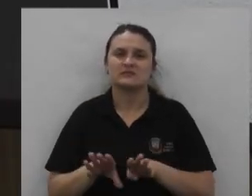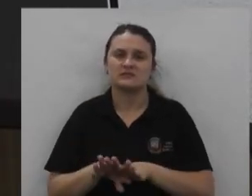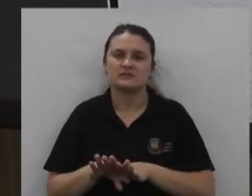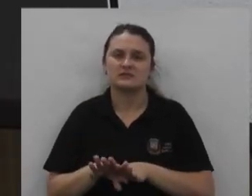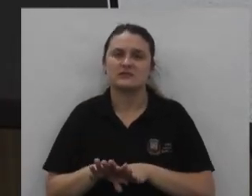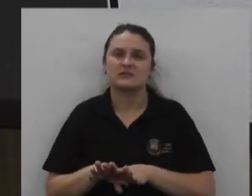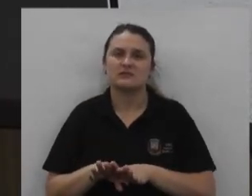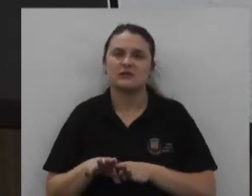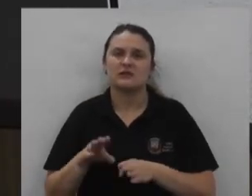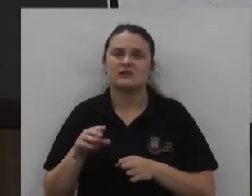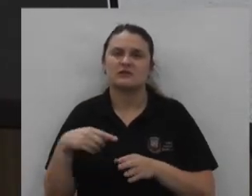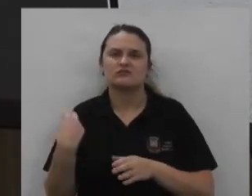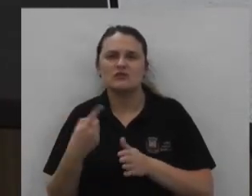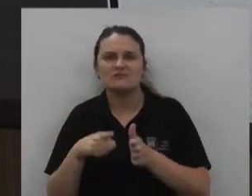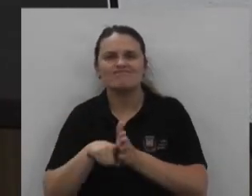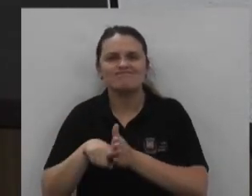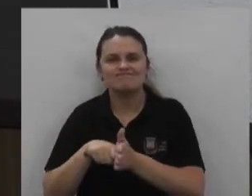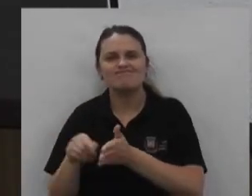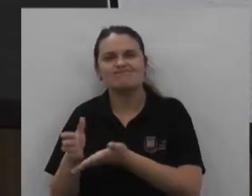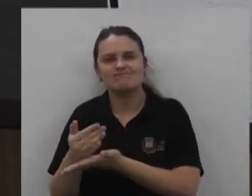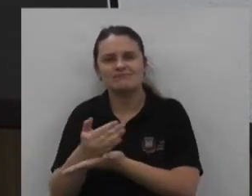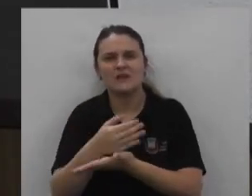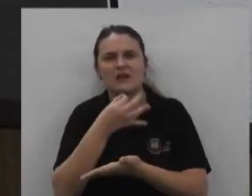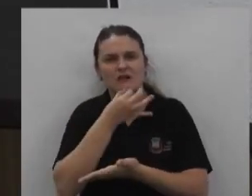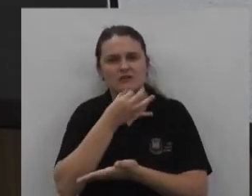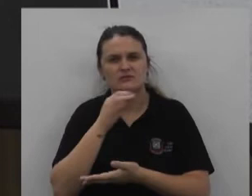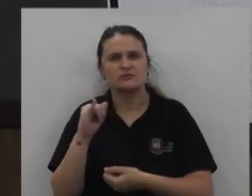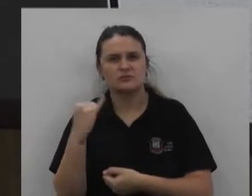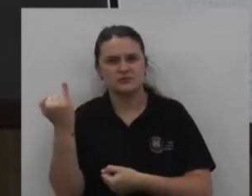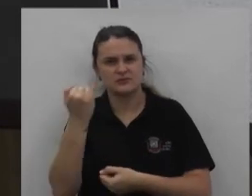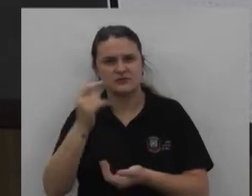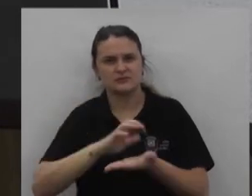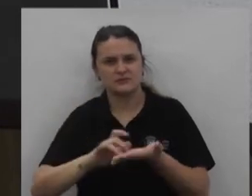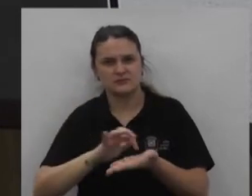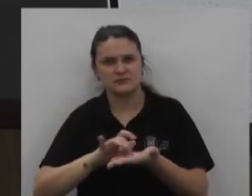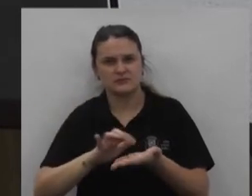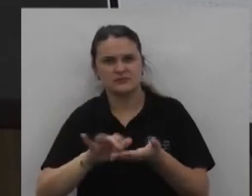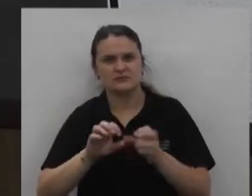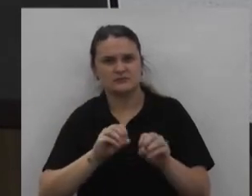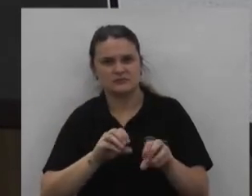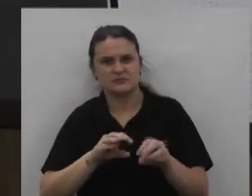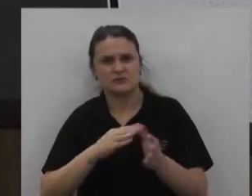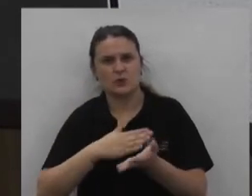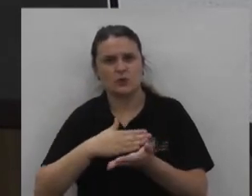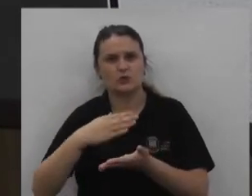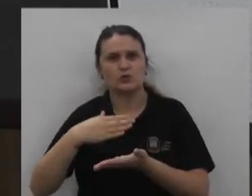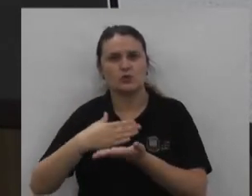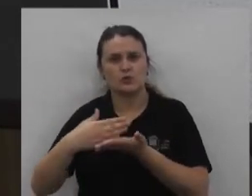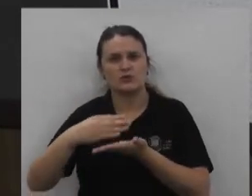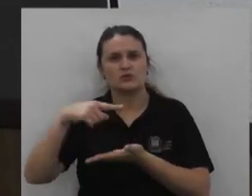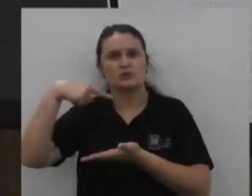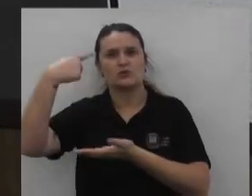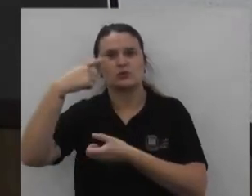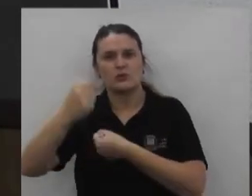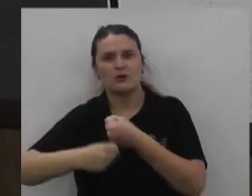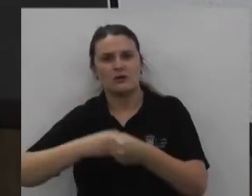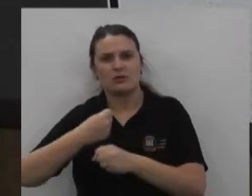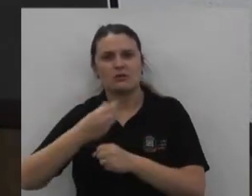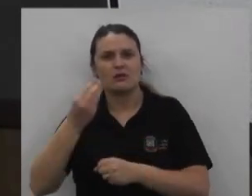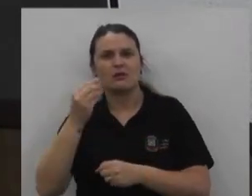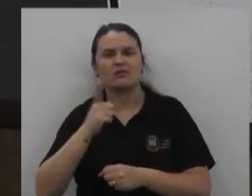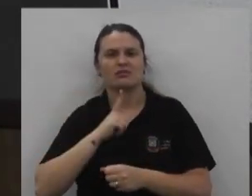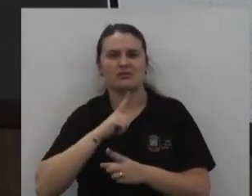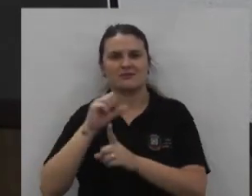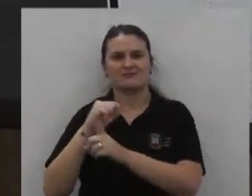é uma questão que foi levantada e eu acho muito importante que a Secretaria de Educação para o começo do ano que vem tenha uma